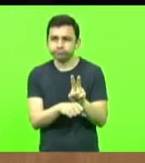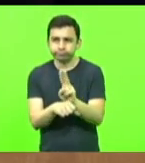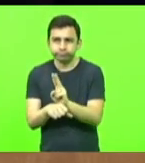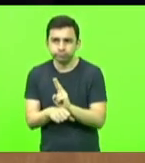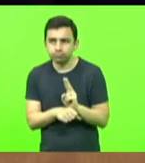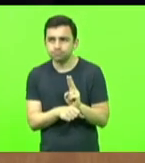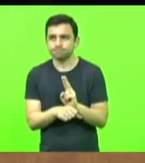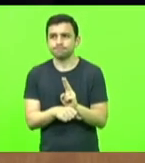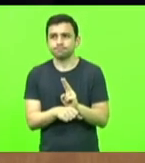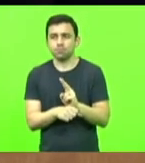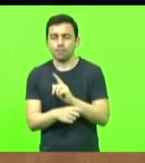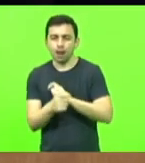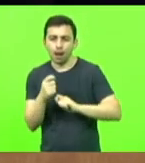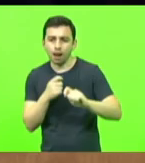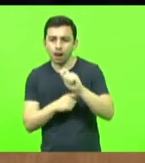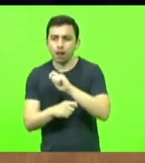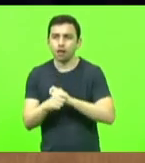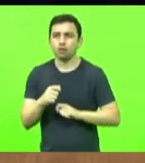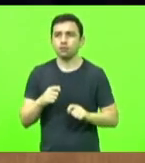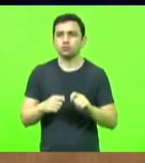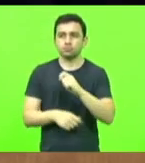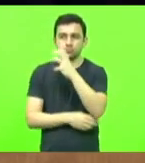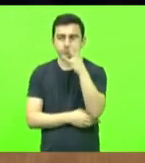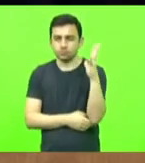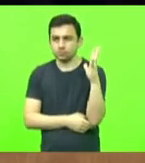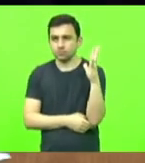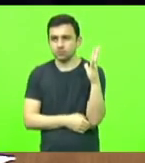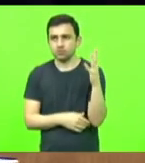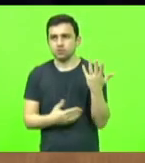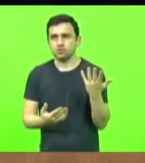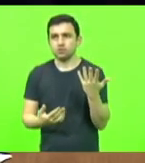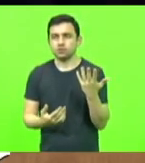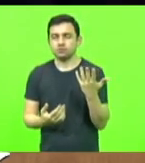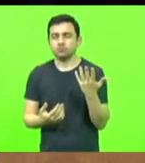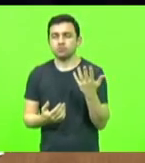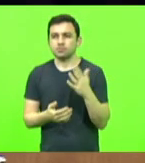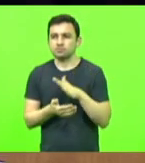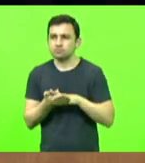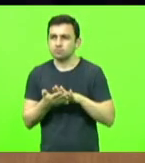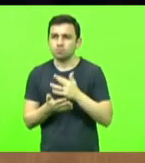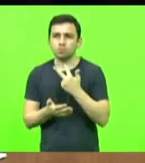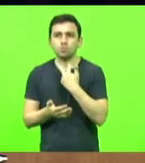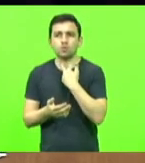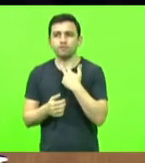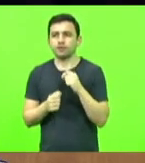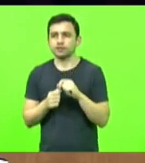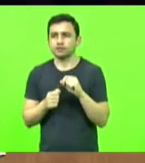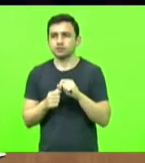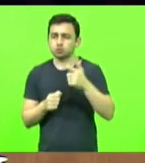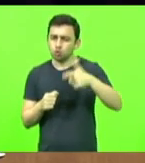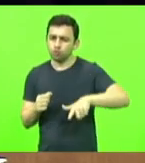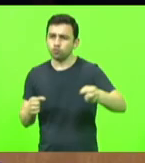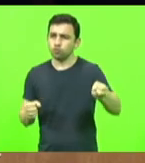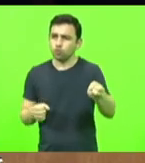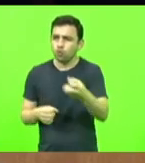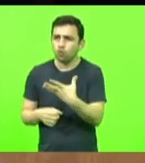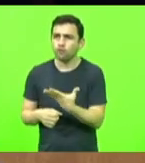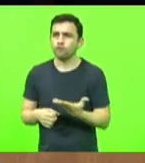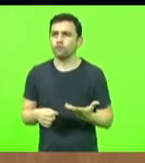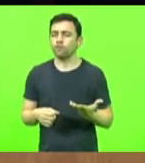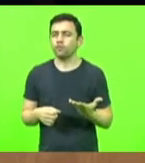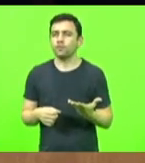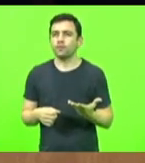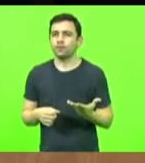na preservação ambiental. Nada poderia ser feito mais moderno e avançado